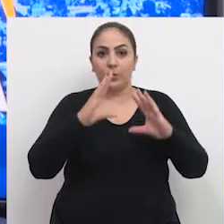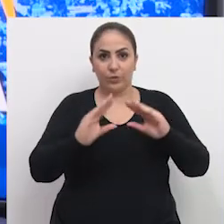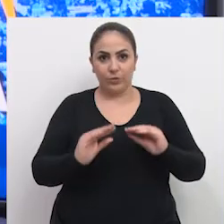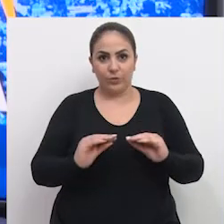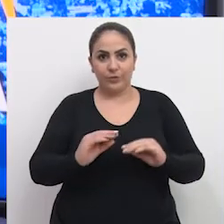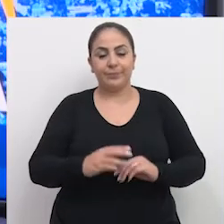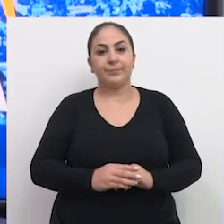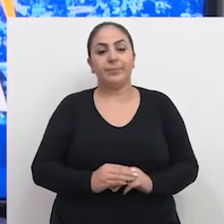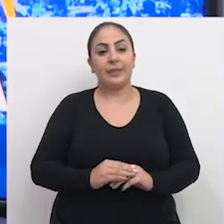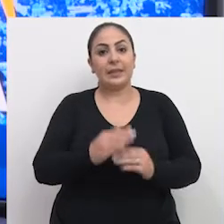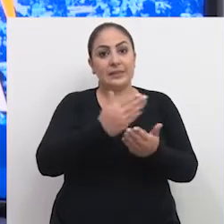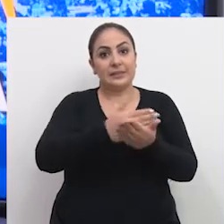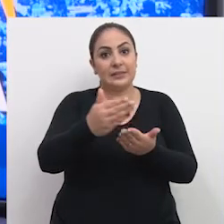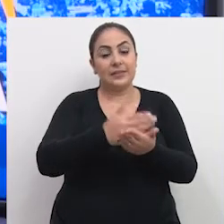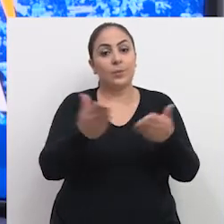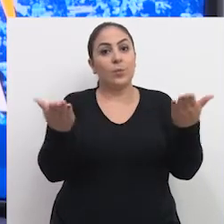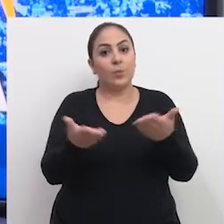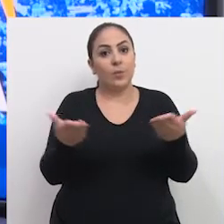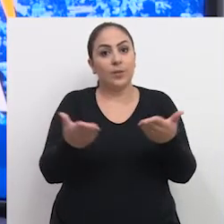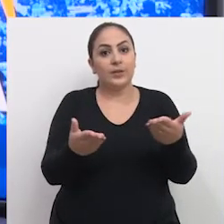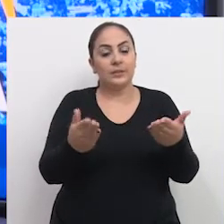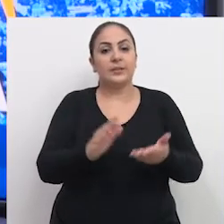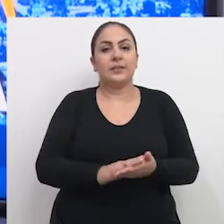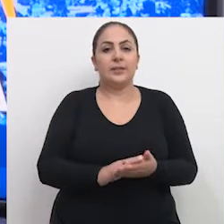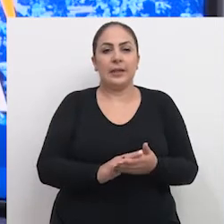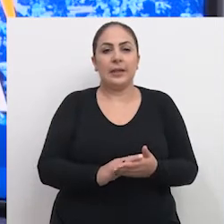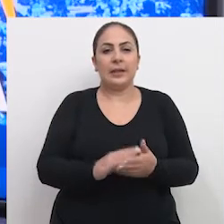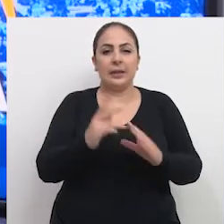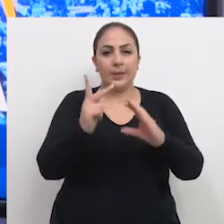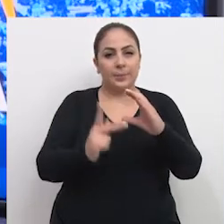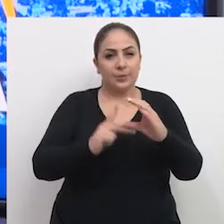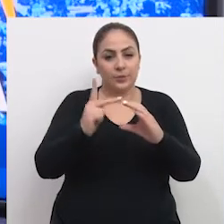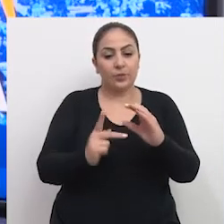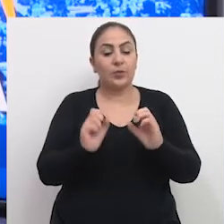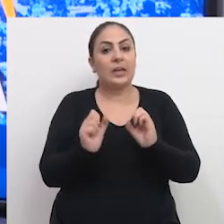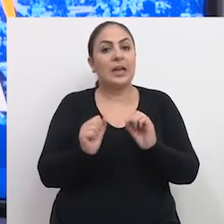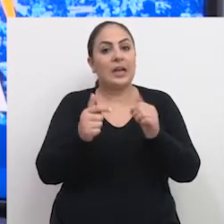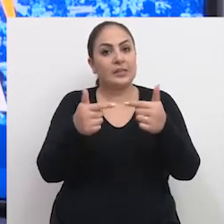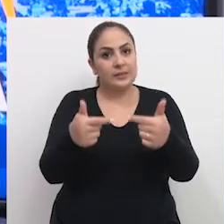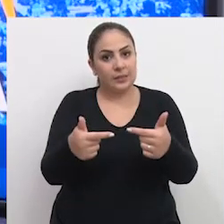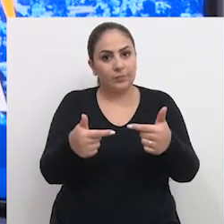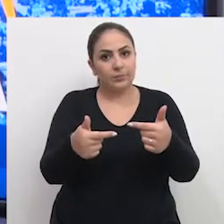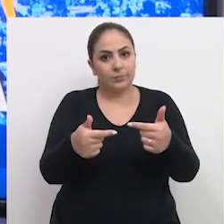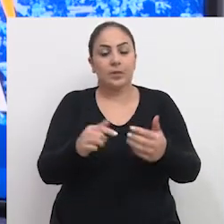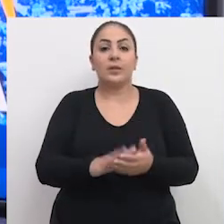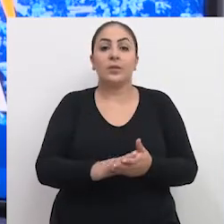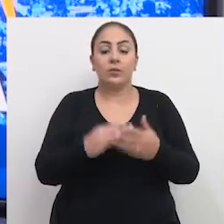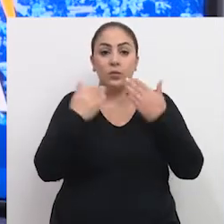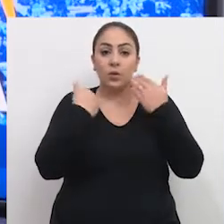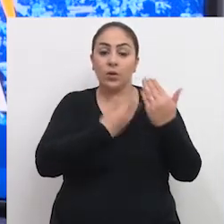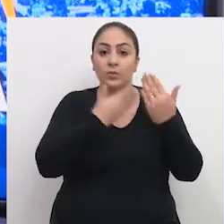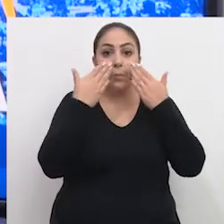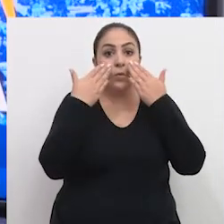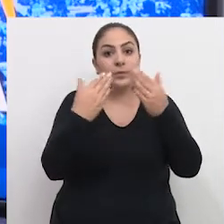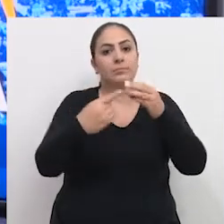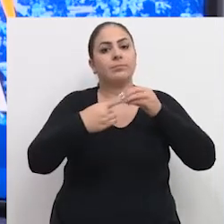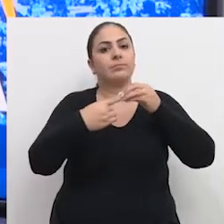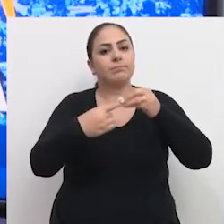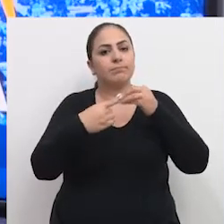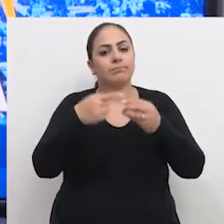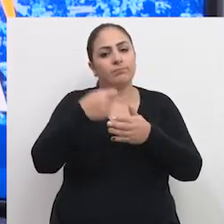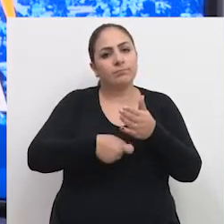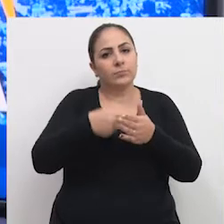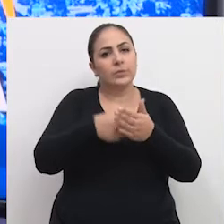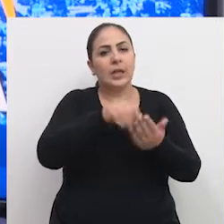Boa noite! Iniciamos hoje a série Legislativo em Ação, onde iremos apresentar as